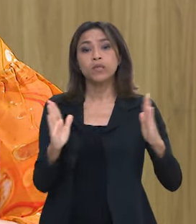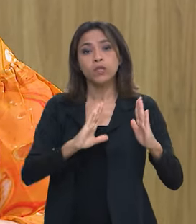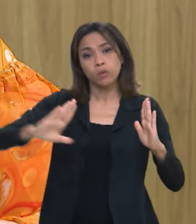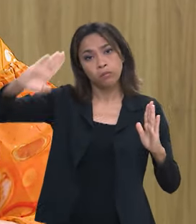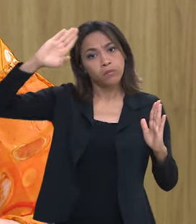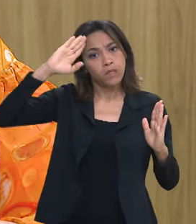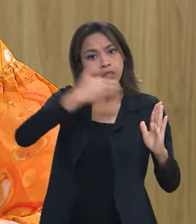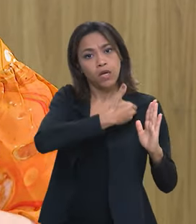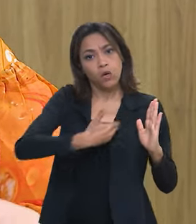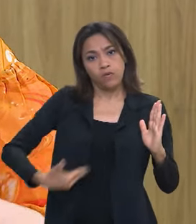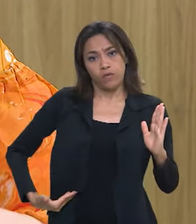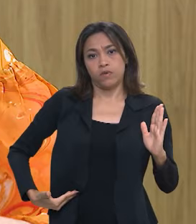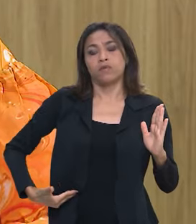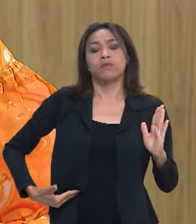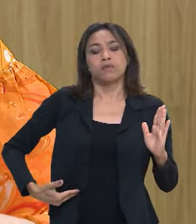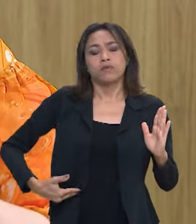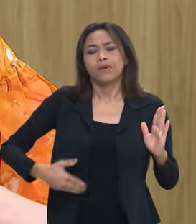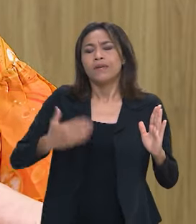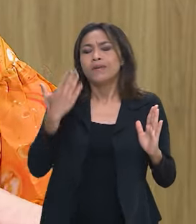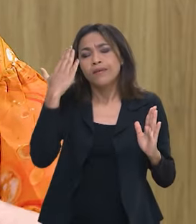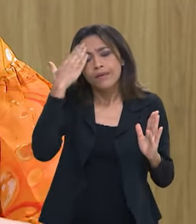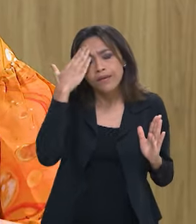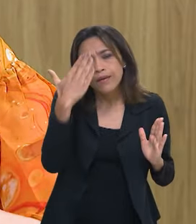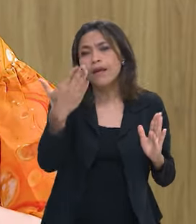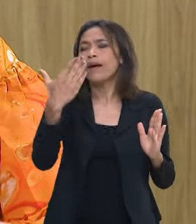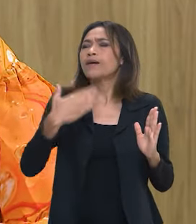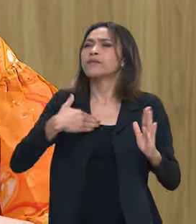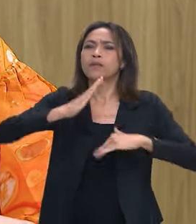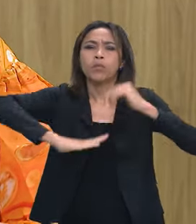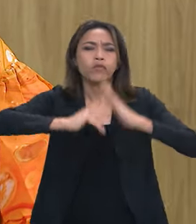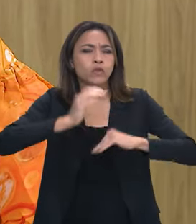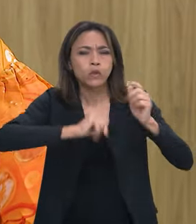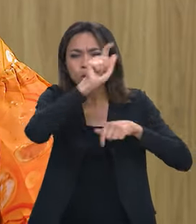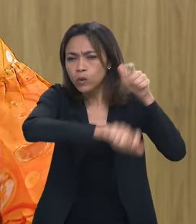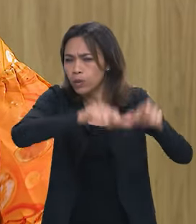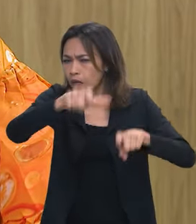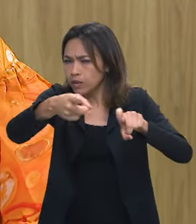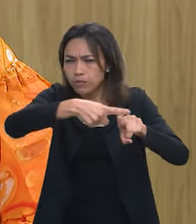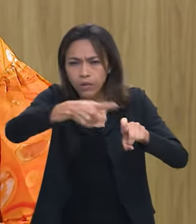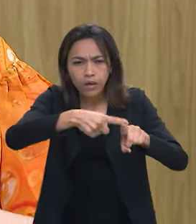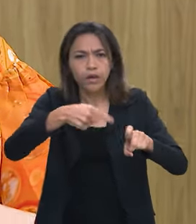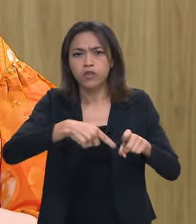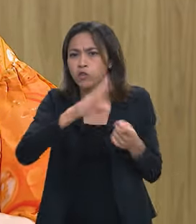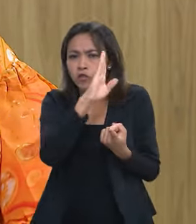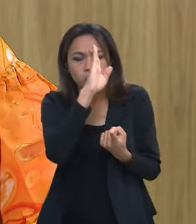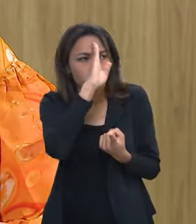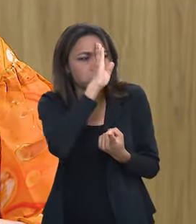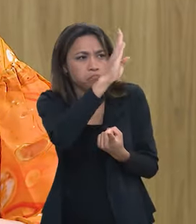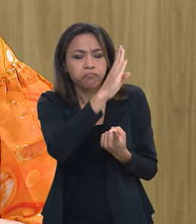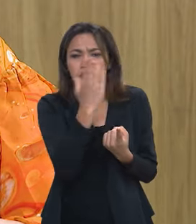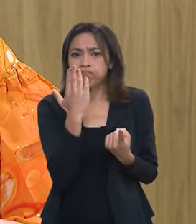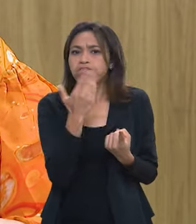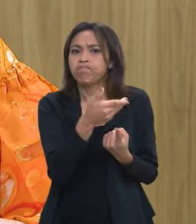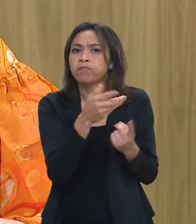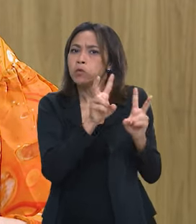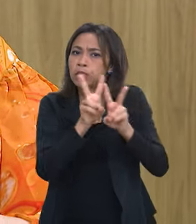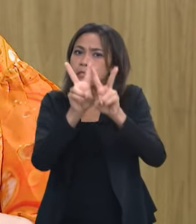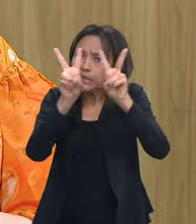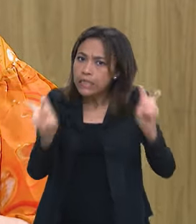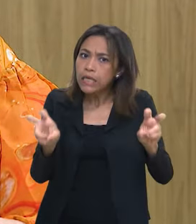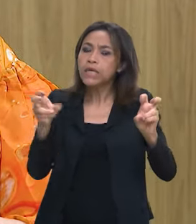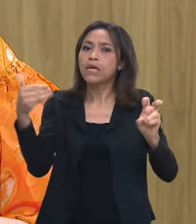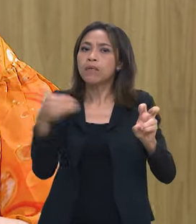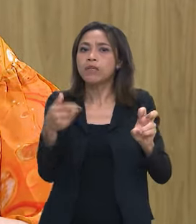o governo militar, graças à ação de muitos sanitaristas brasileiros que destacaram esse tema